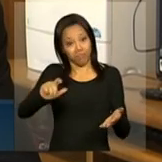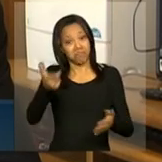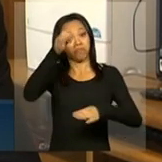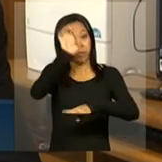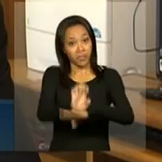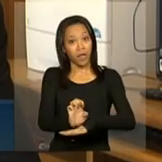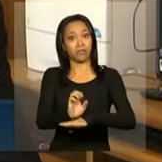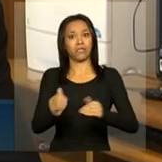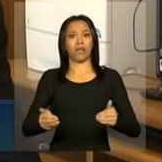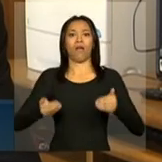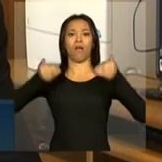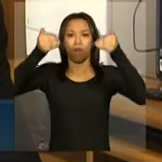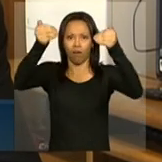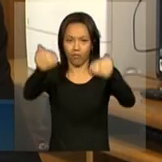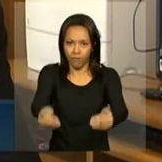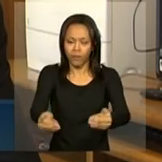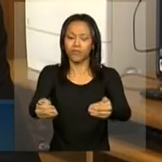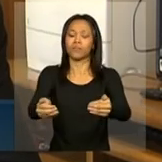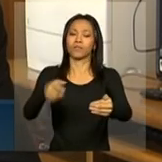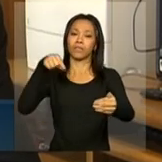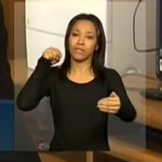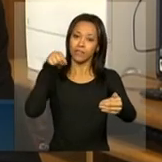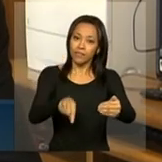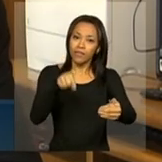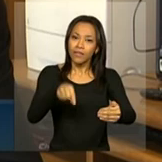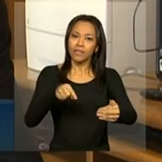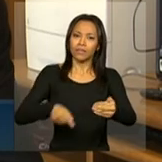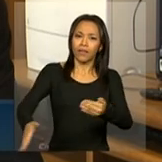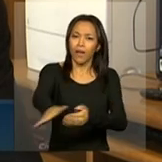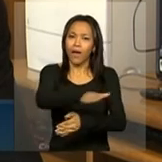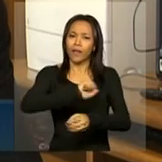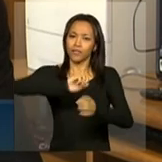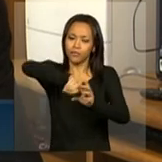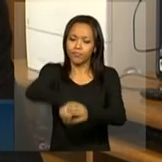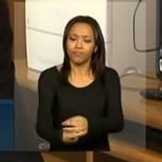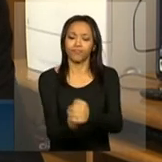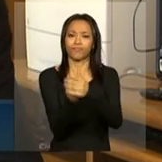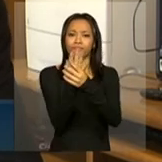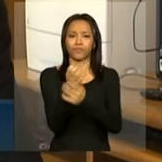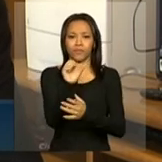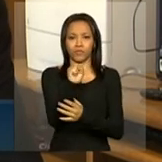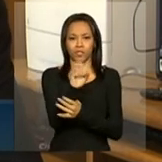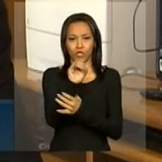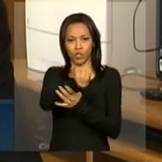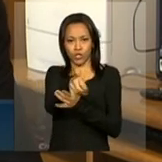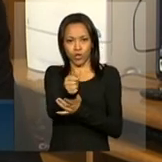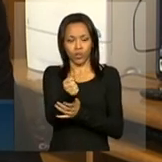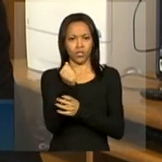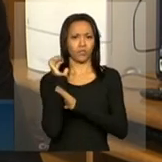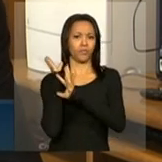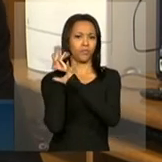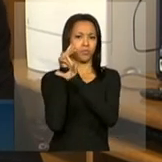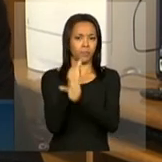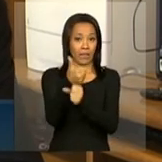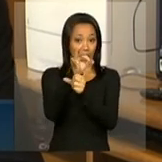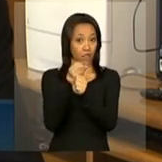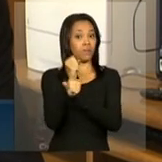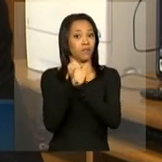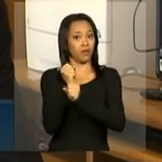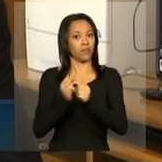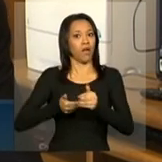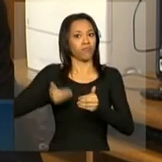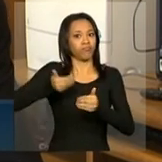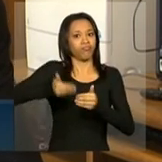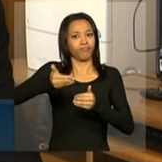que mais avançou nessa questão da produção de soja. Nos últimos 10 anos evoluiu e avançou